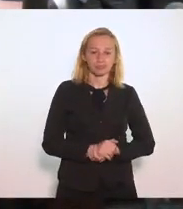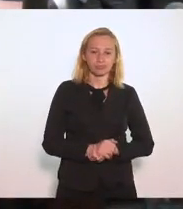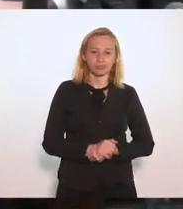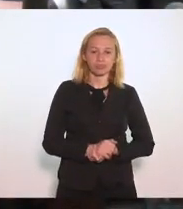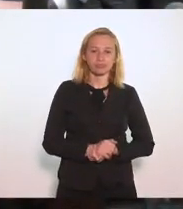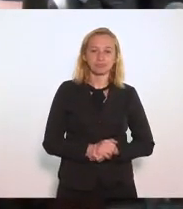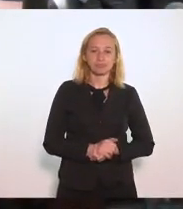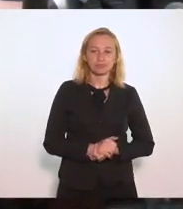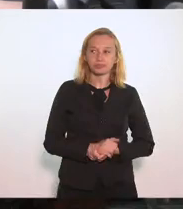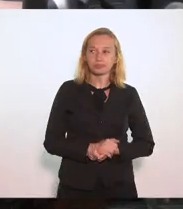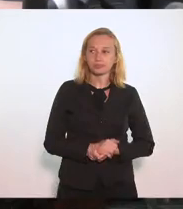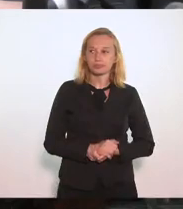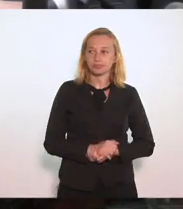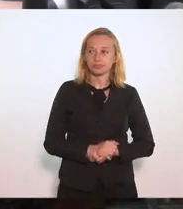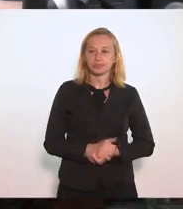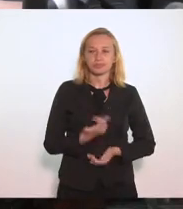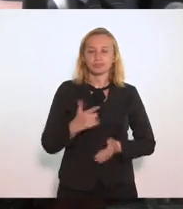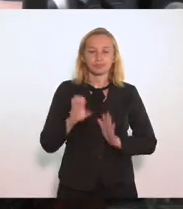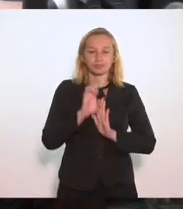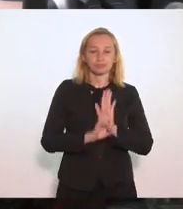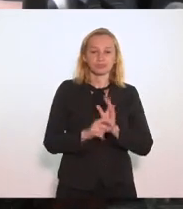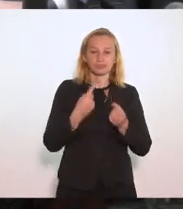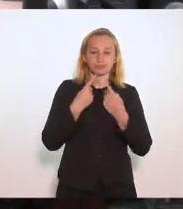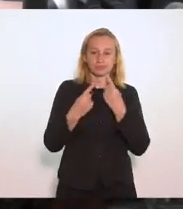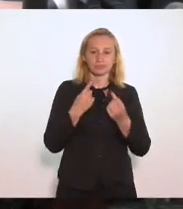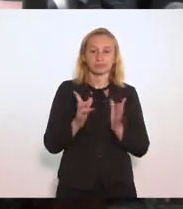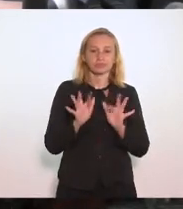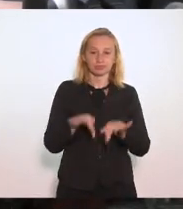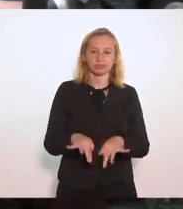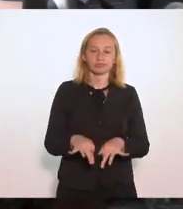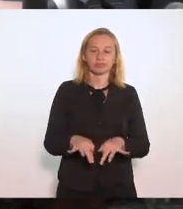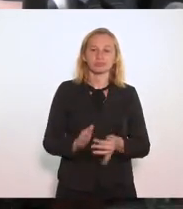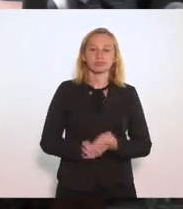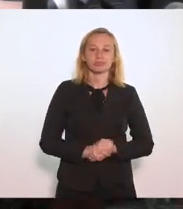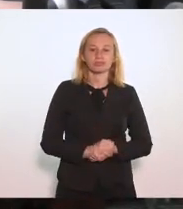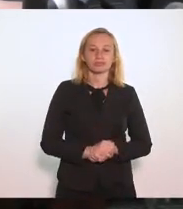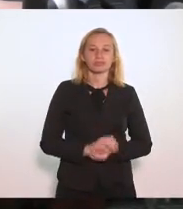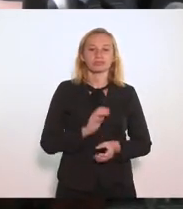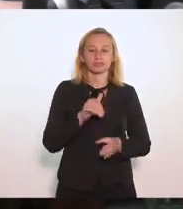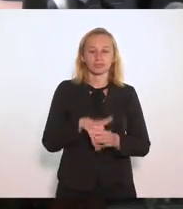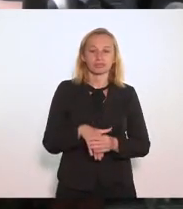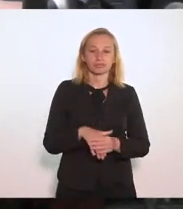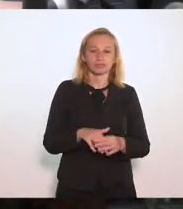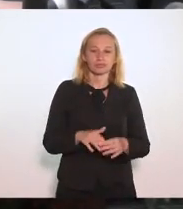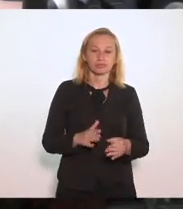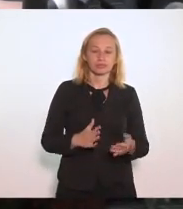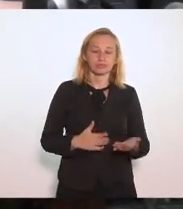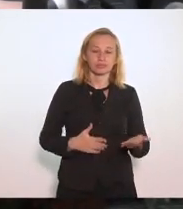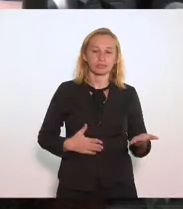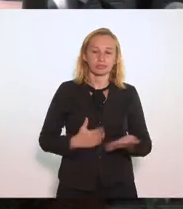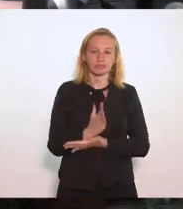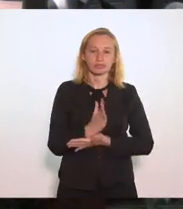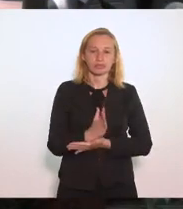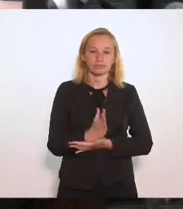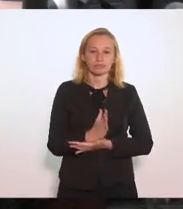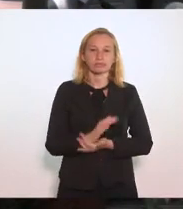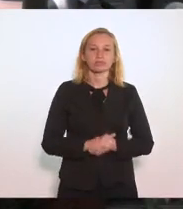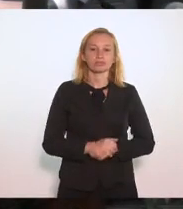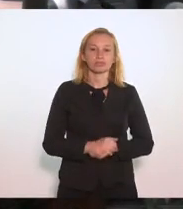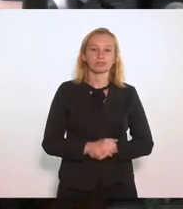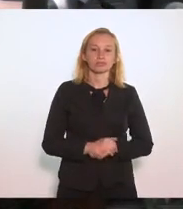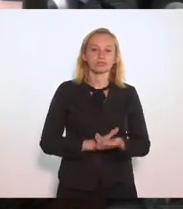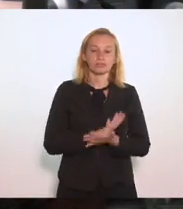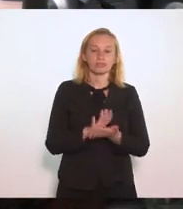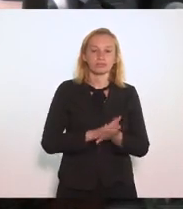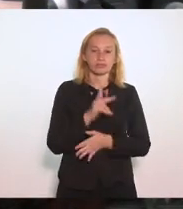Então Não havendo uma emenda Não havendo o querer discutir Se é da discussão Em votação Se os senhores que aprovam O que estão aprovados Vai autógrafo